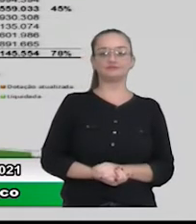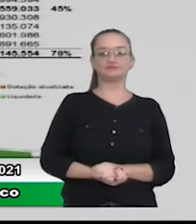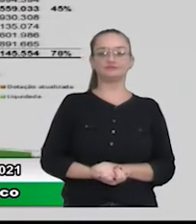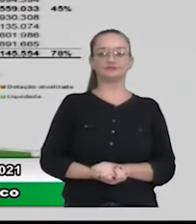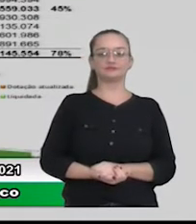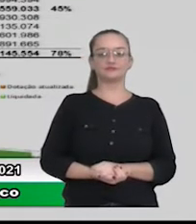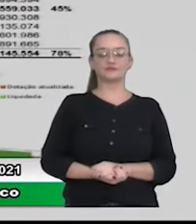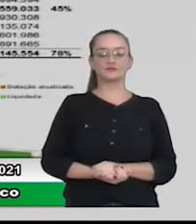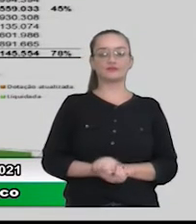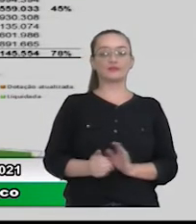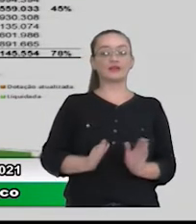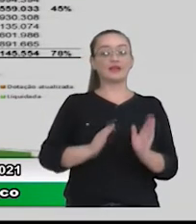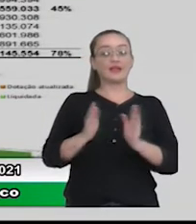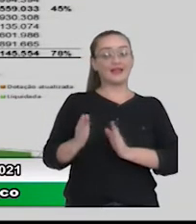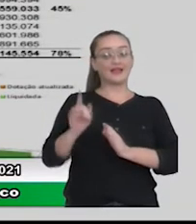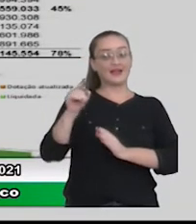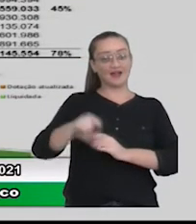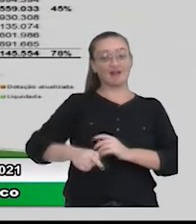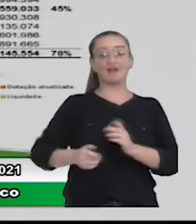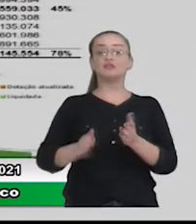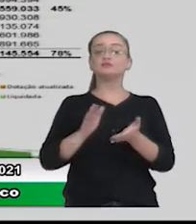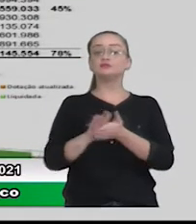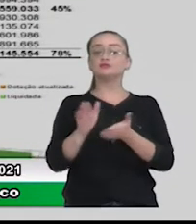E aqui, a despesa consolidada.